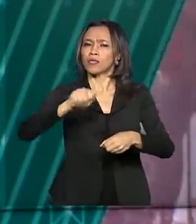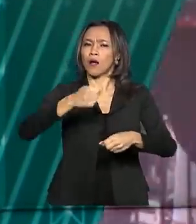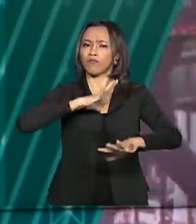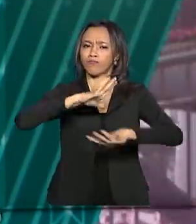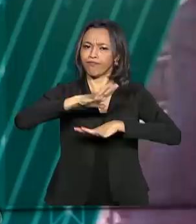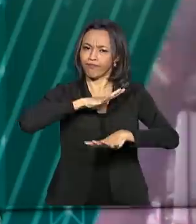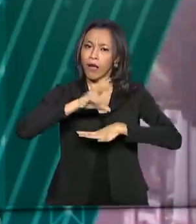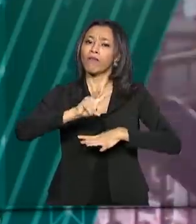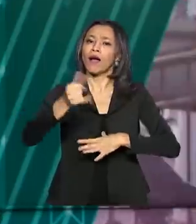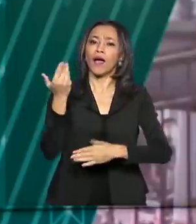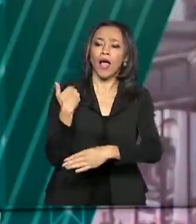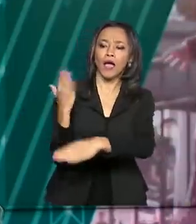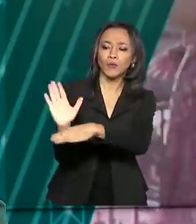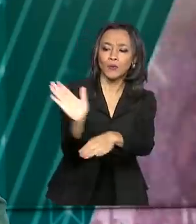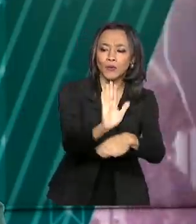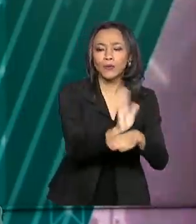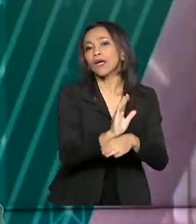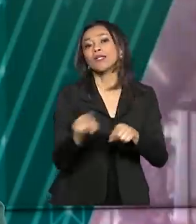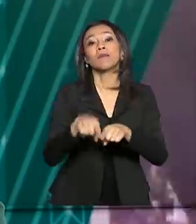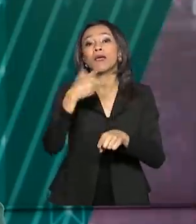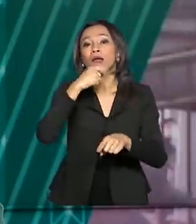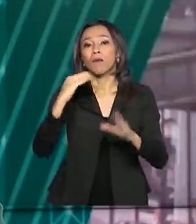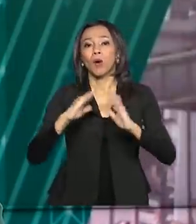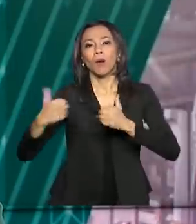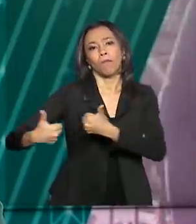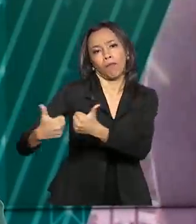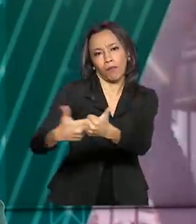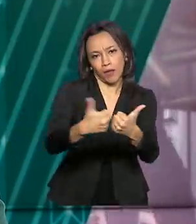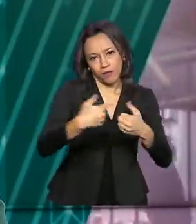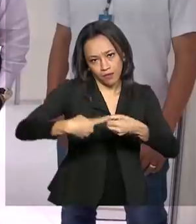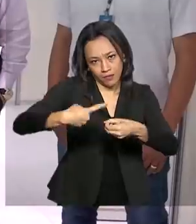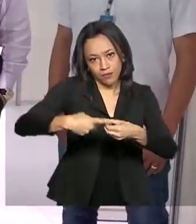atender a população goiana e a do entorno do Distrito Federal.